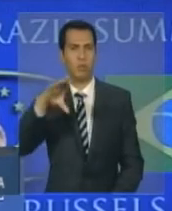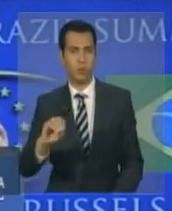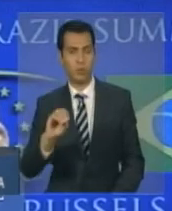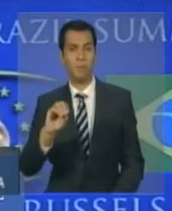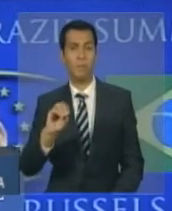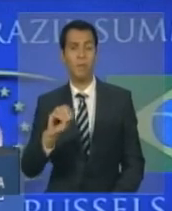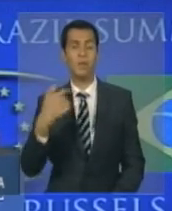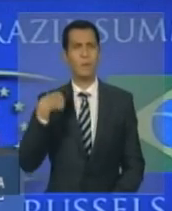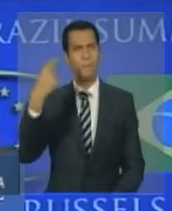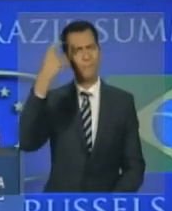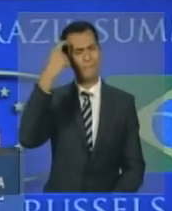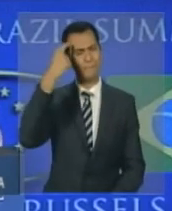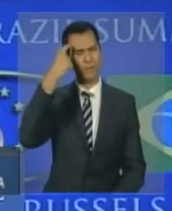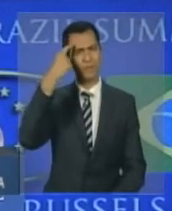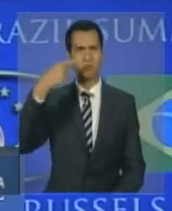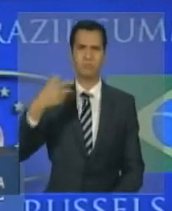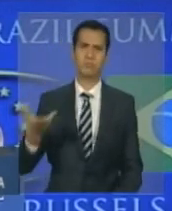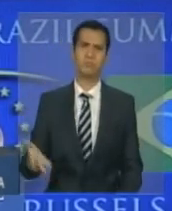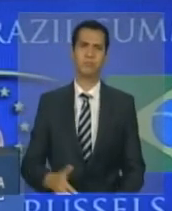Acredito, senhoras e senhores,